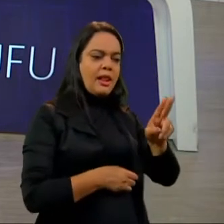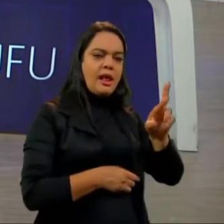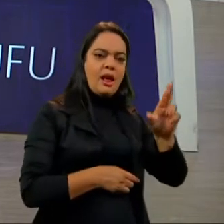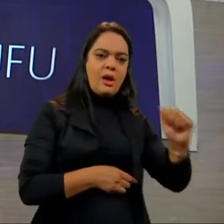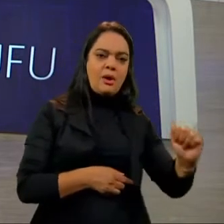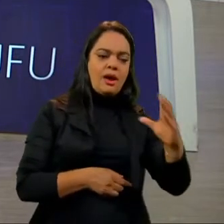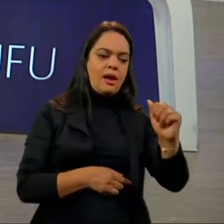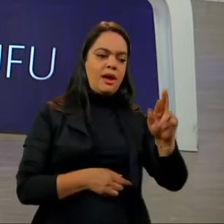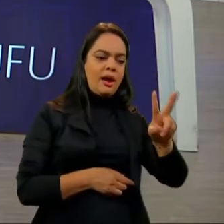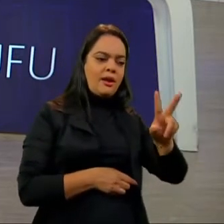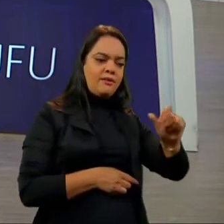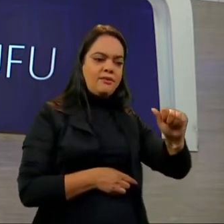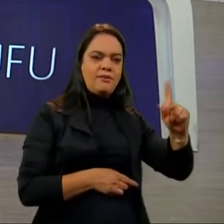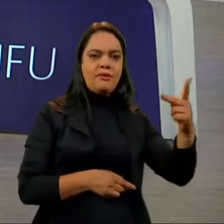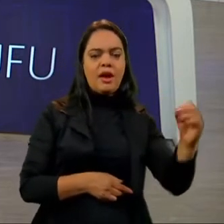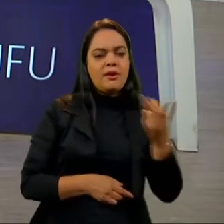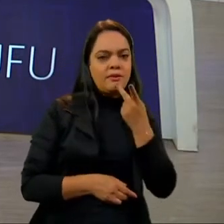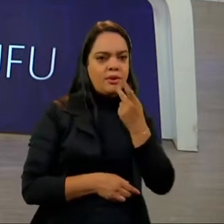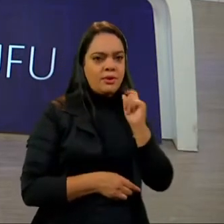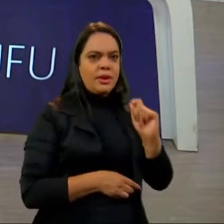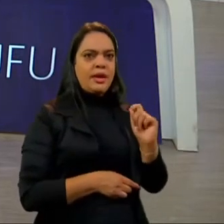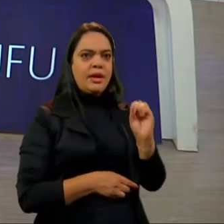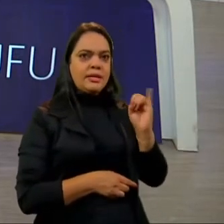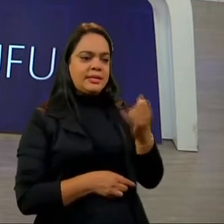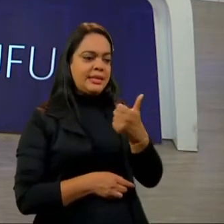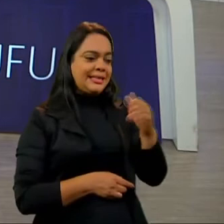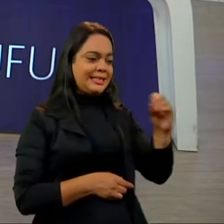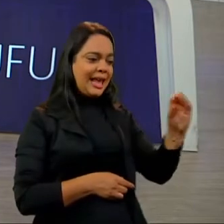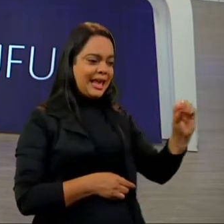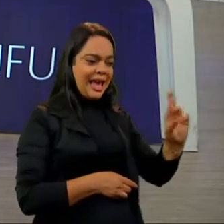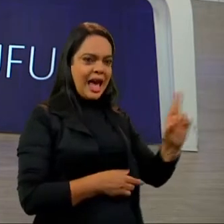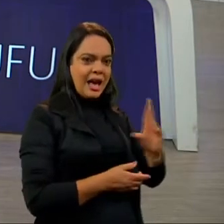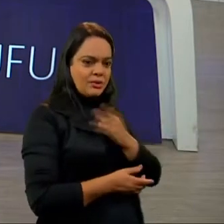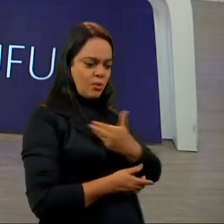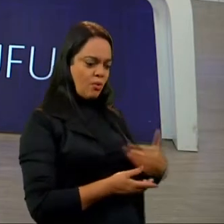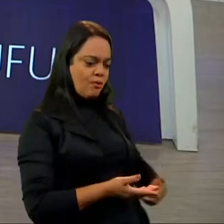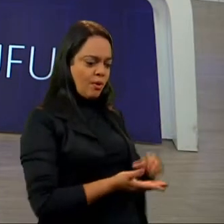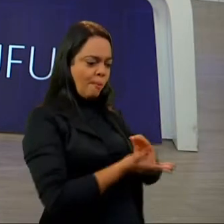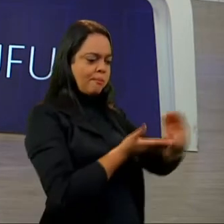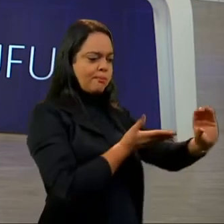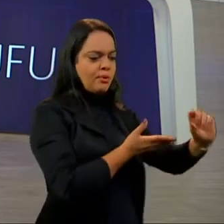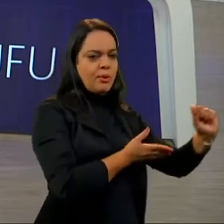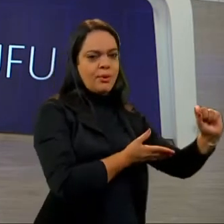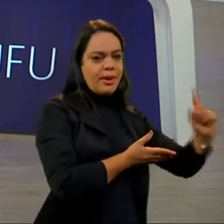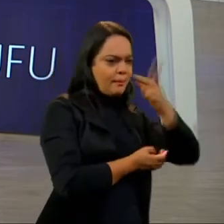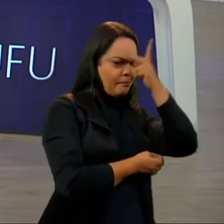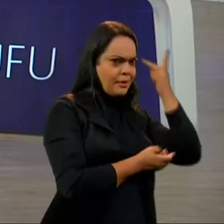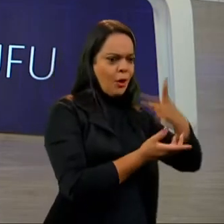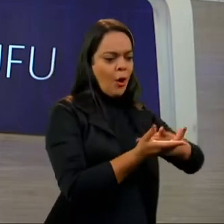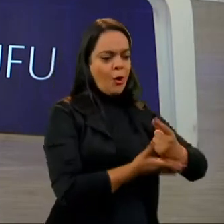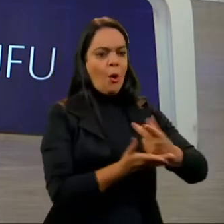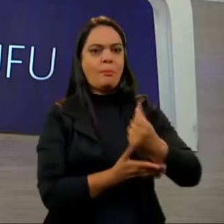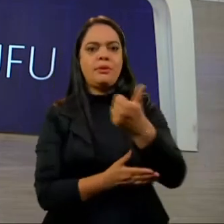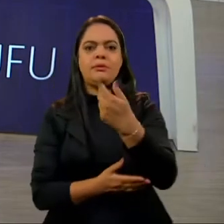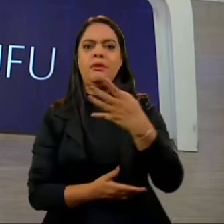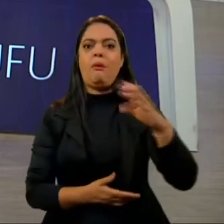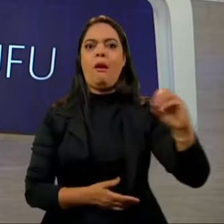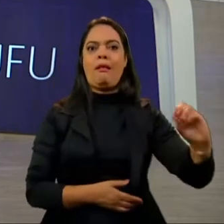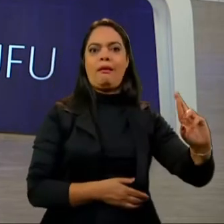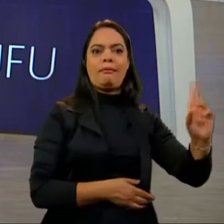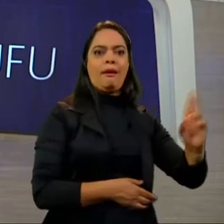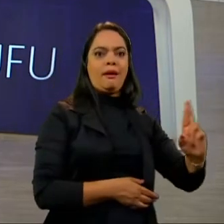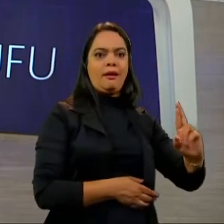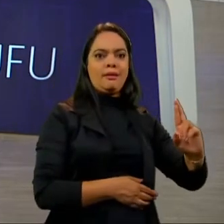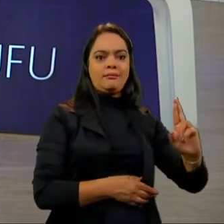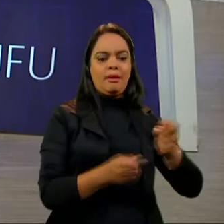R$ transferido dentro desse programa gera uma expansão de R$ na economia. Então, isso demonstrando o efeito multiplicador que